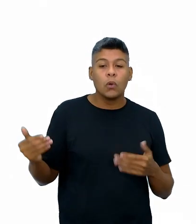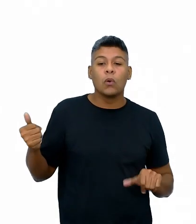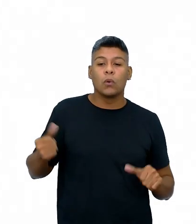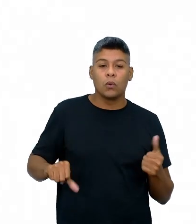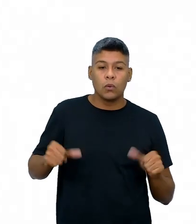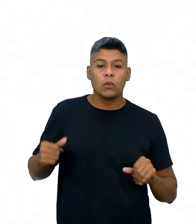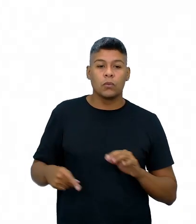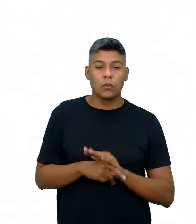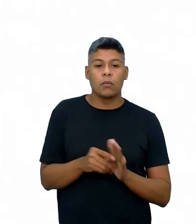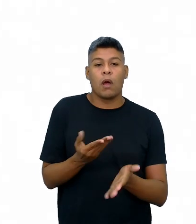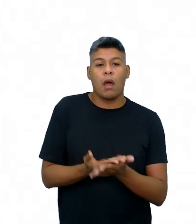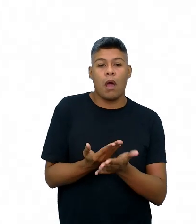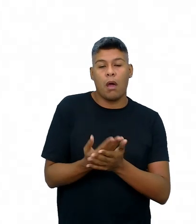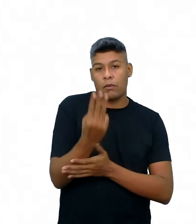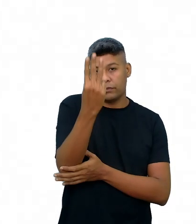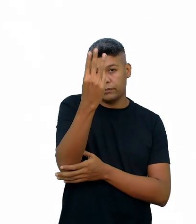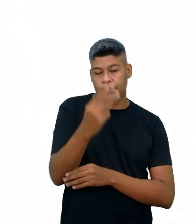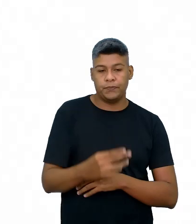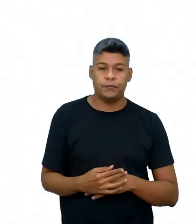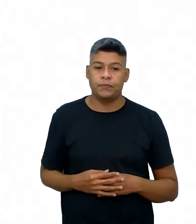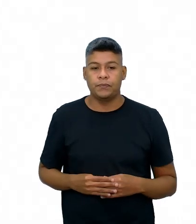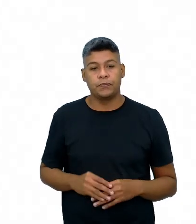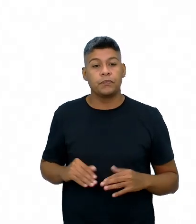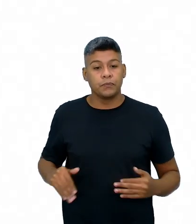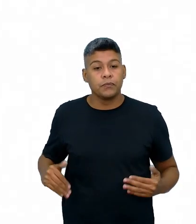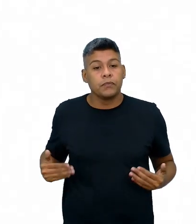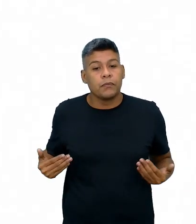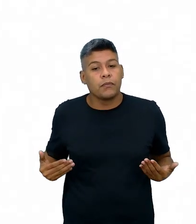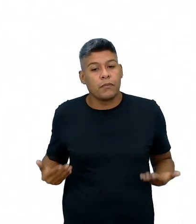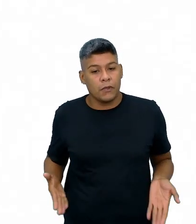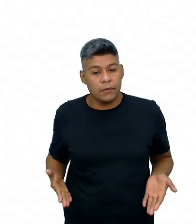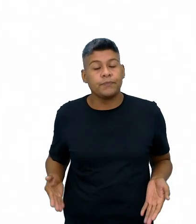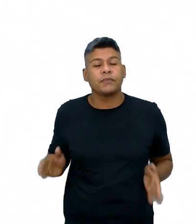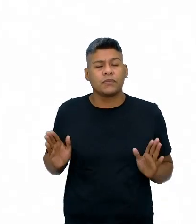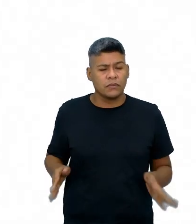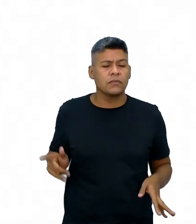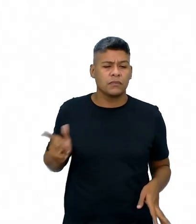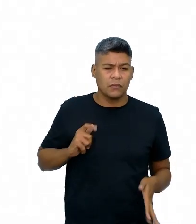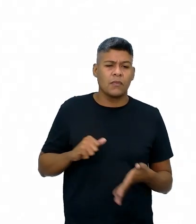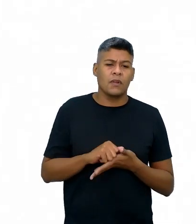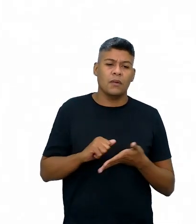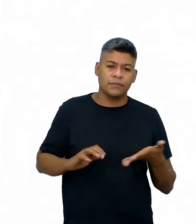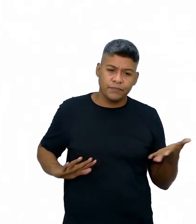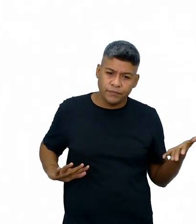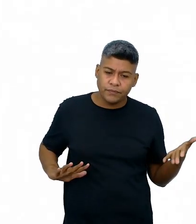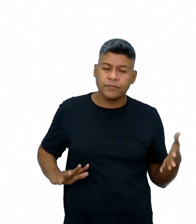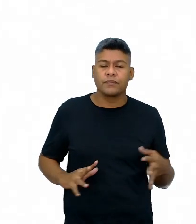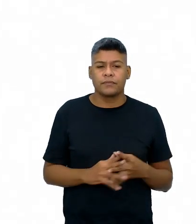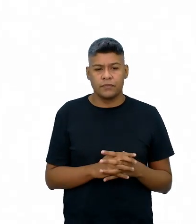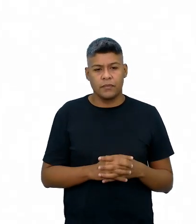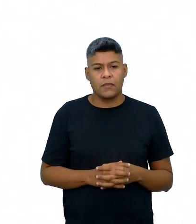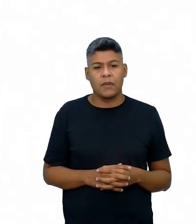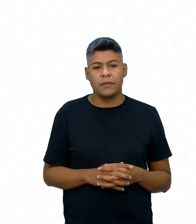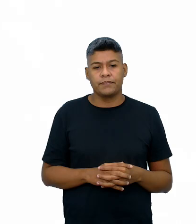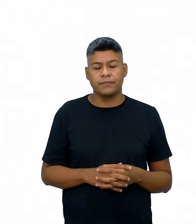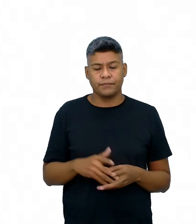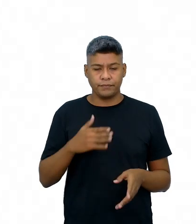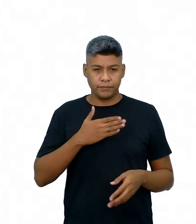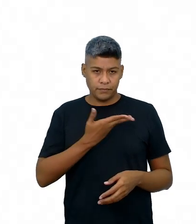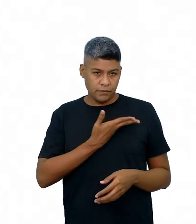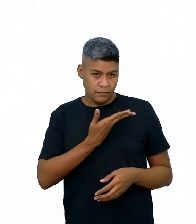análise da aula 3. Então, nós já temos uma atividade. Caro estudante,